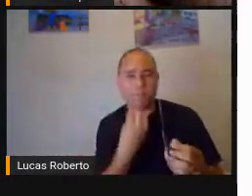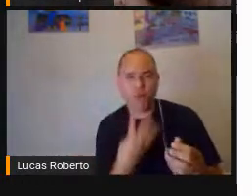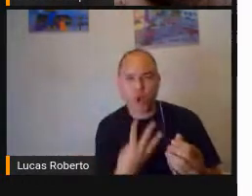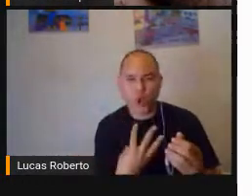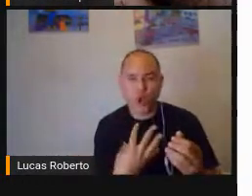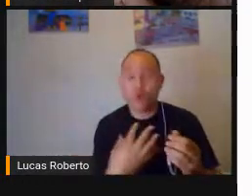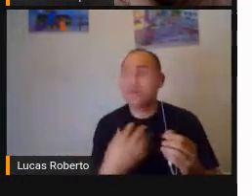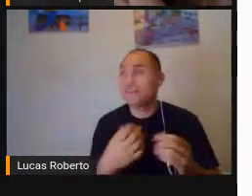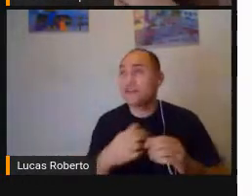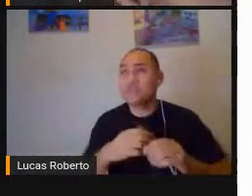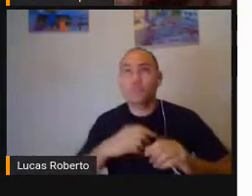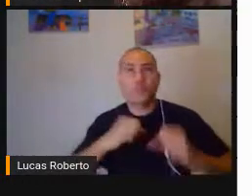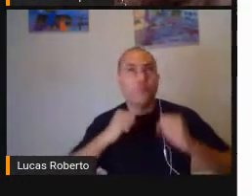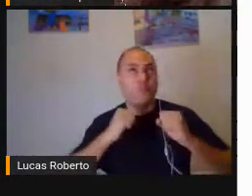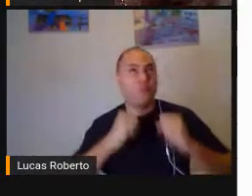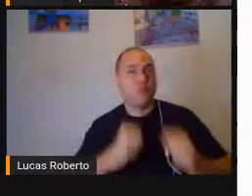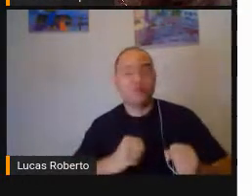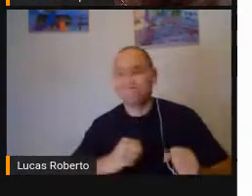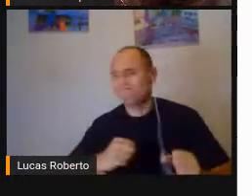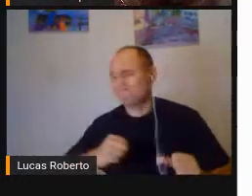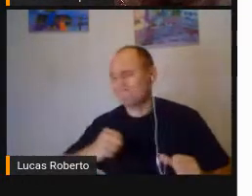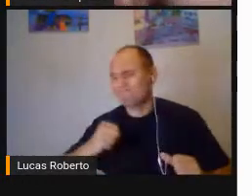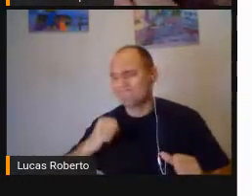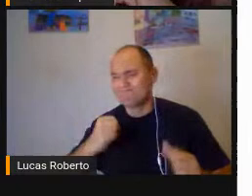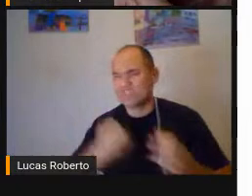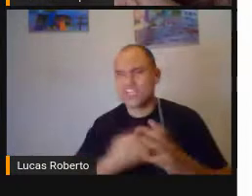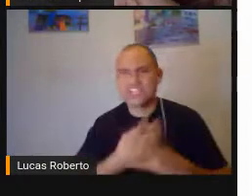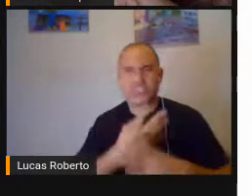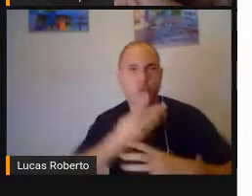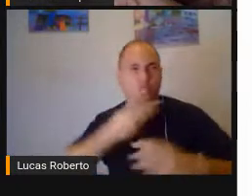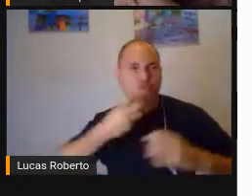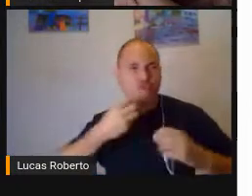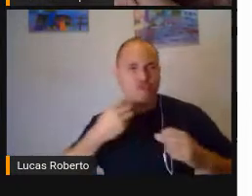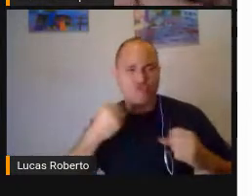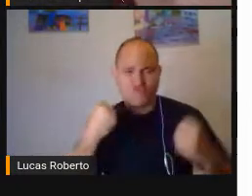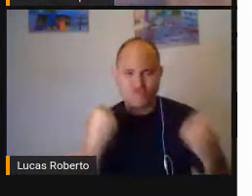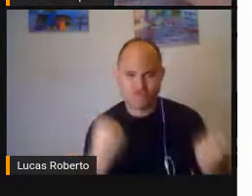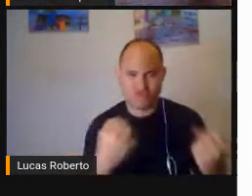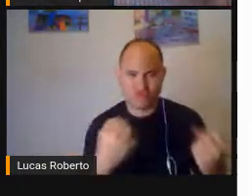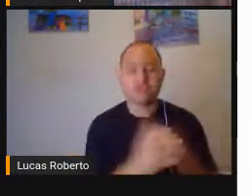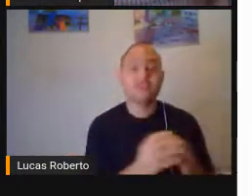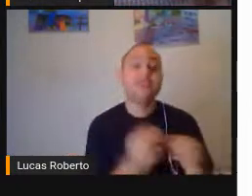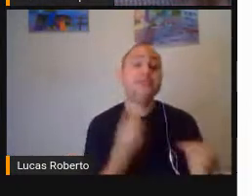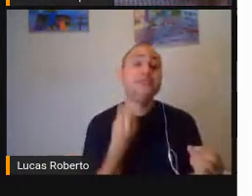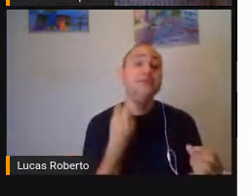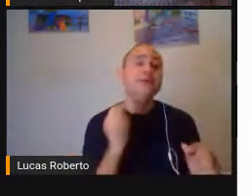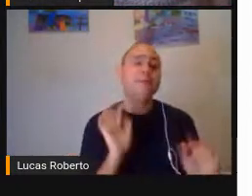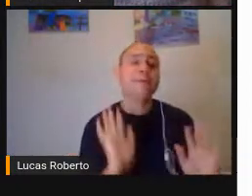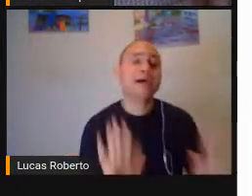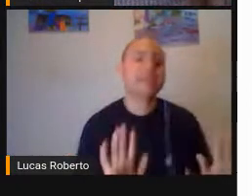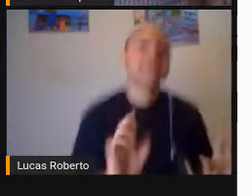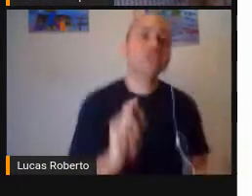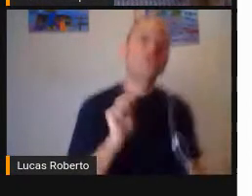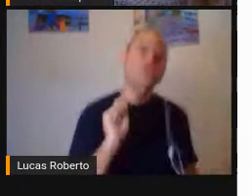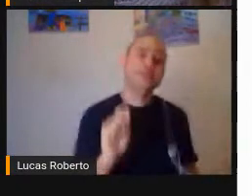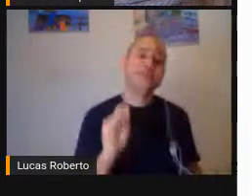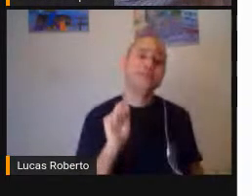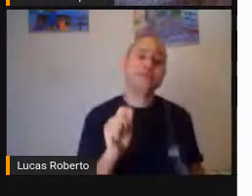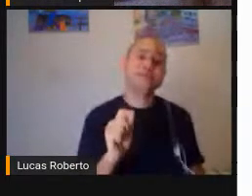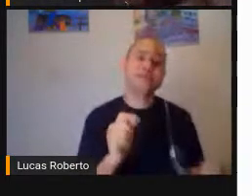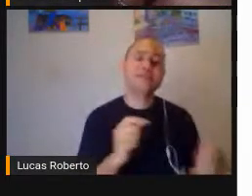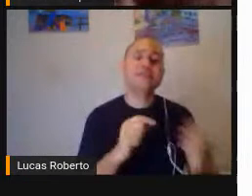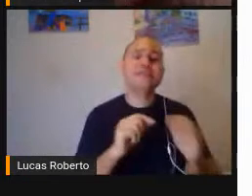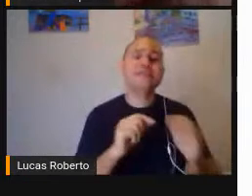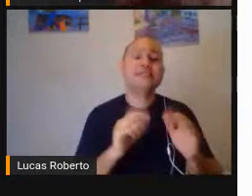Muito grande Então o que é A gamificação Dentro da metodologia Ativa Gente Primeiro eu penso A metodologia ativa É o que